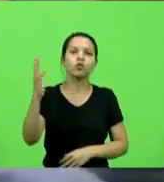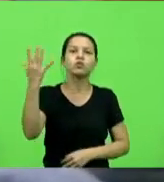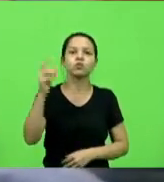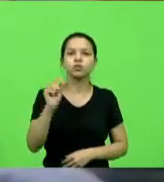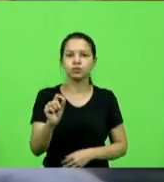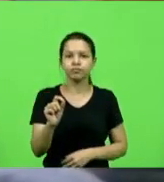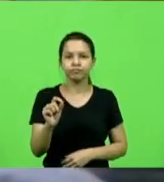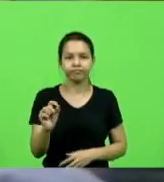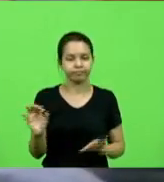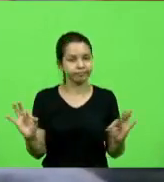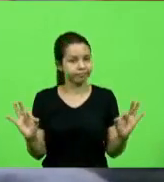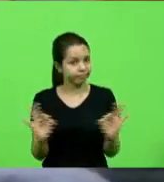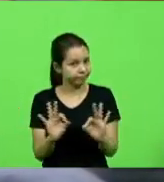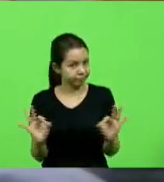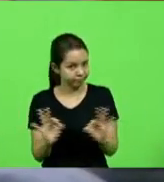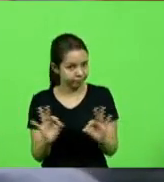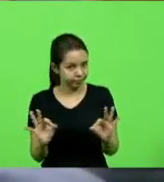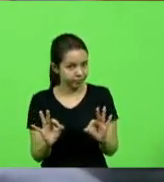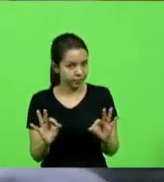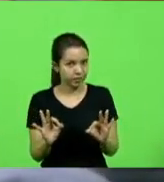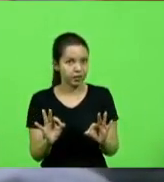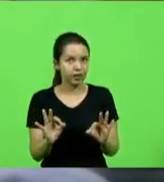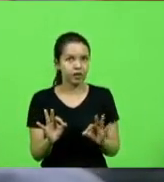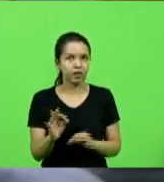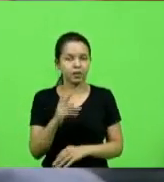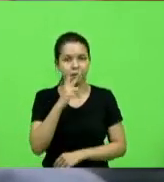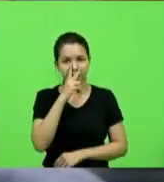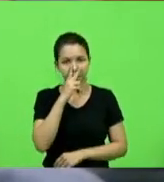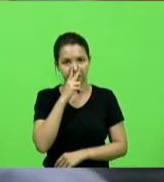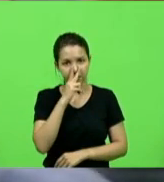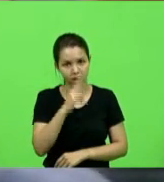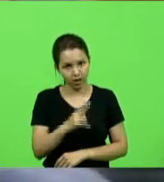Absolutamente nada. Parece um pouco de bia,